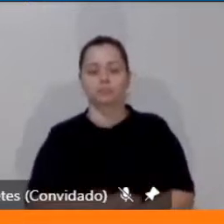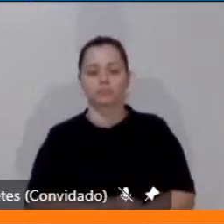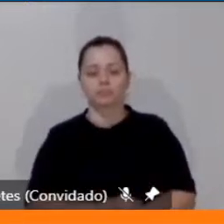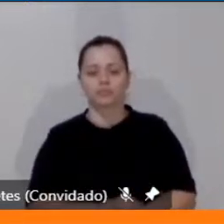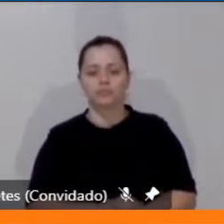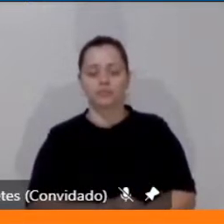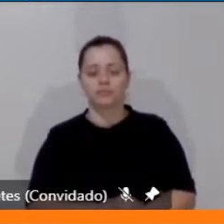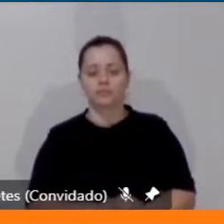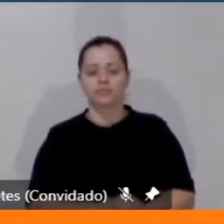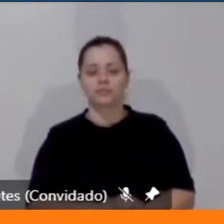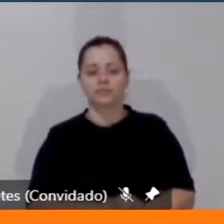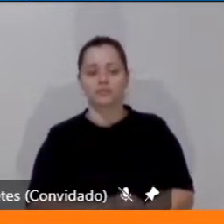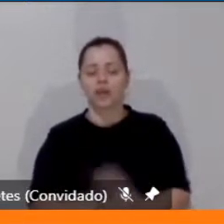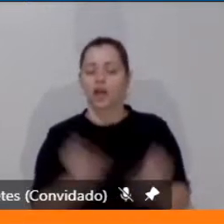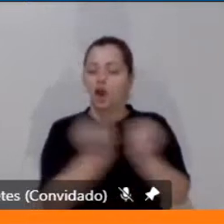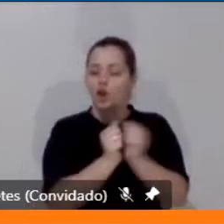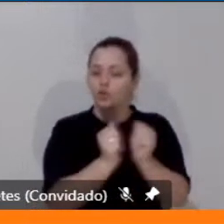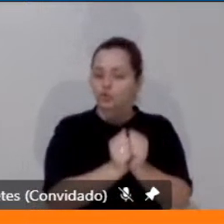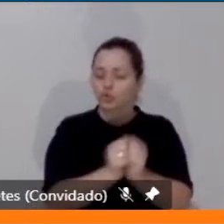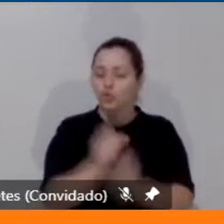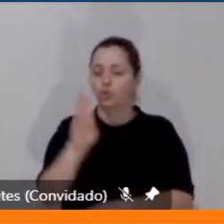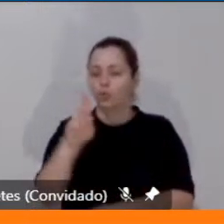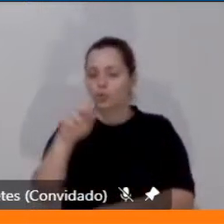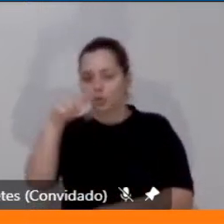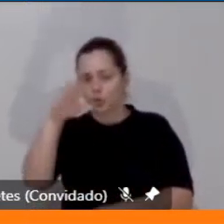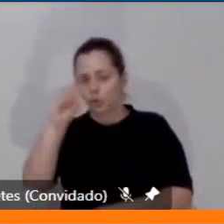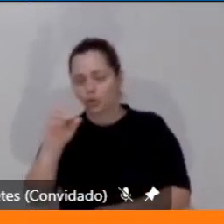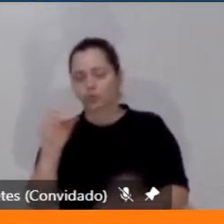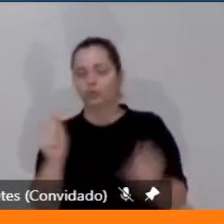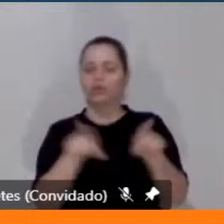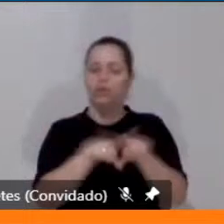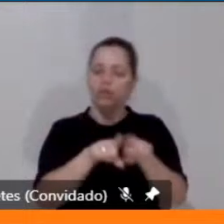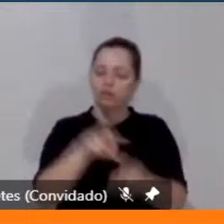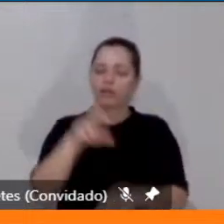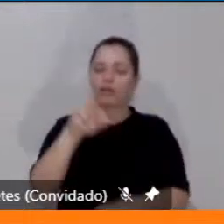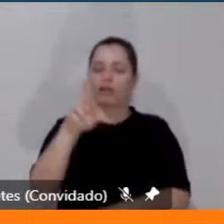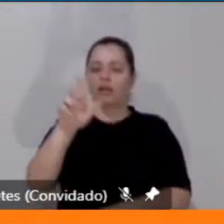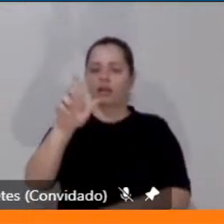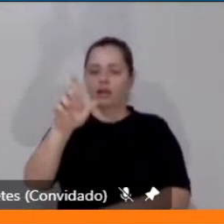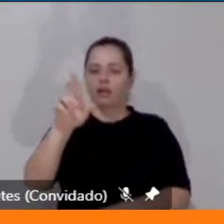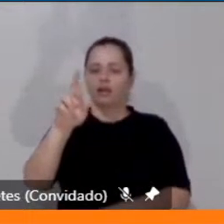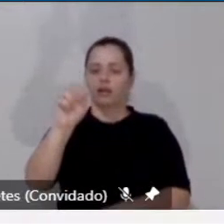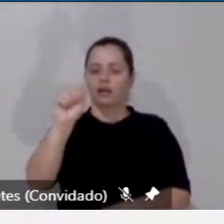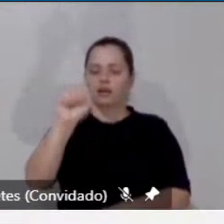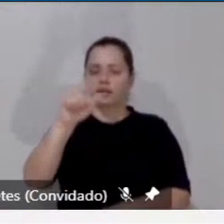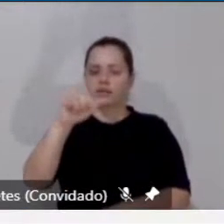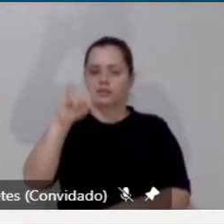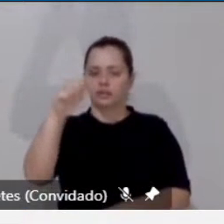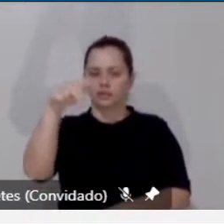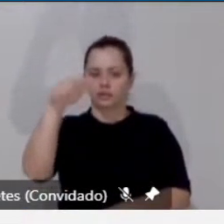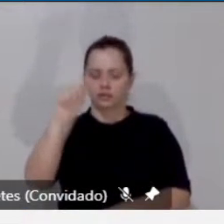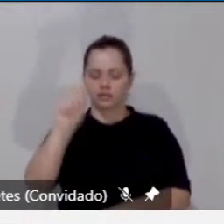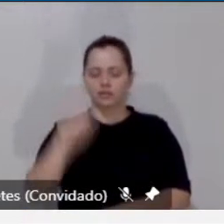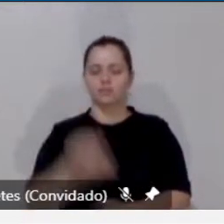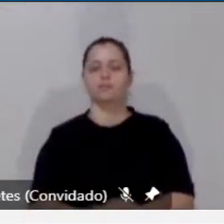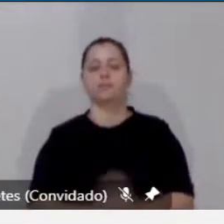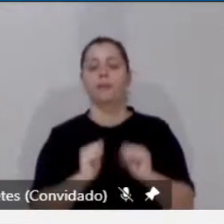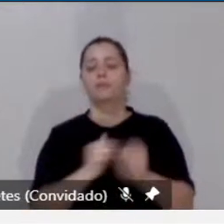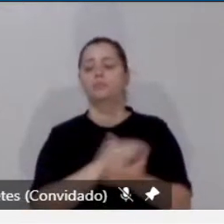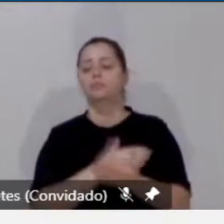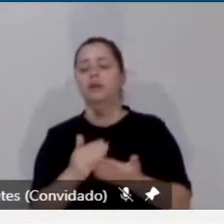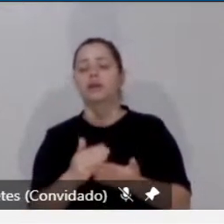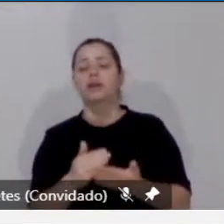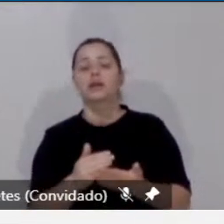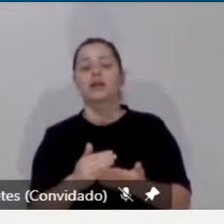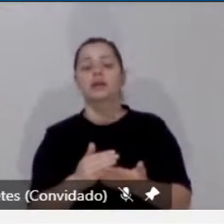com o Bruno e a Graziana, o Daniel passa o primeiro slide, eu